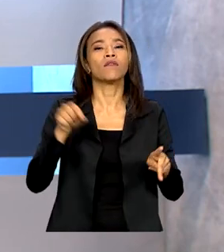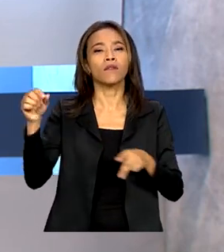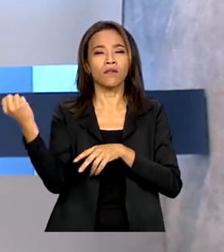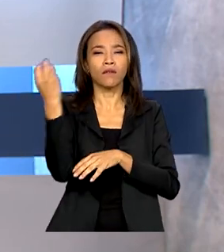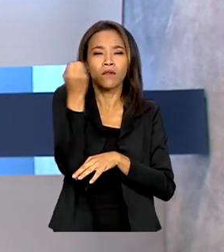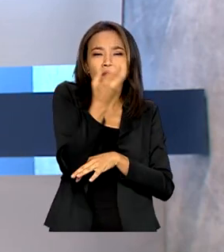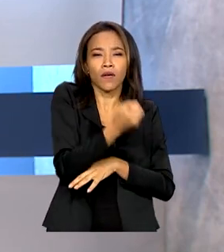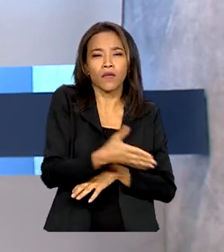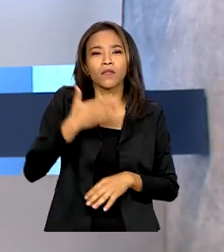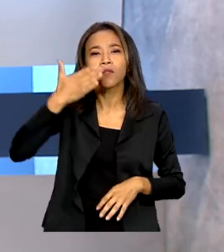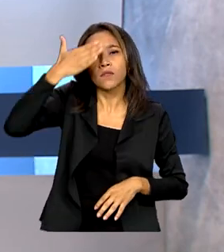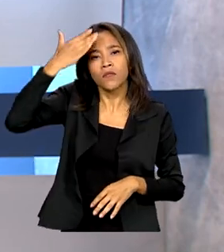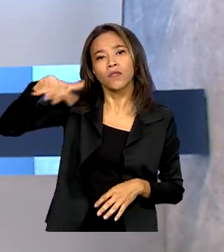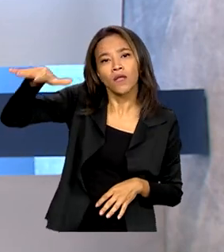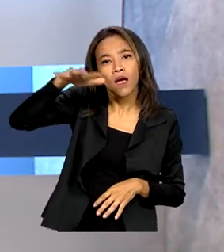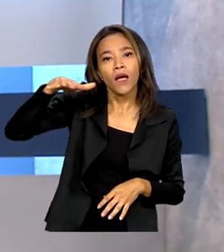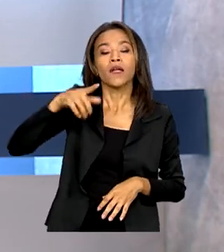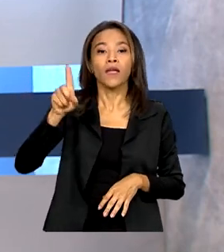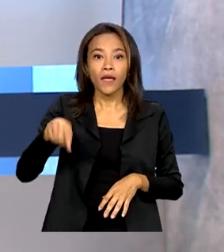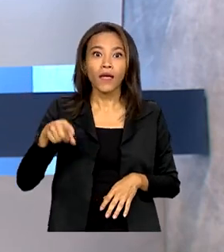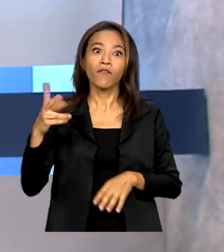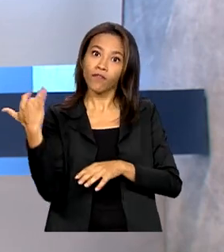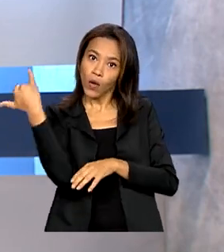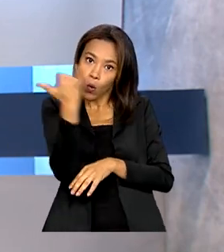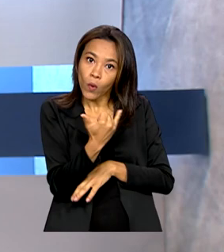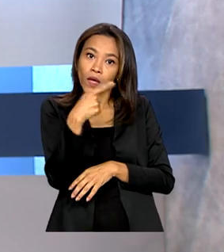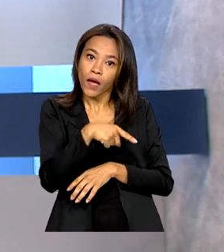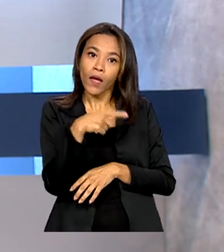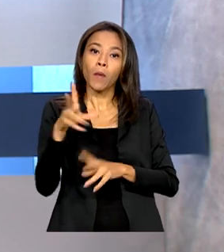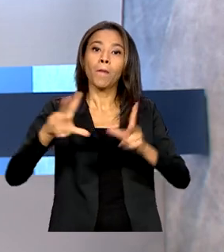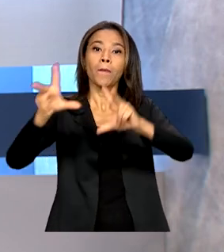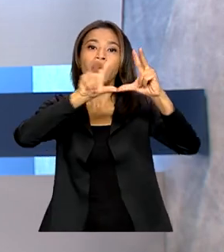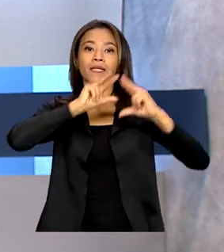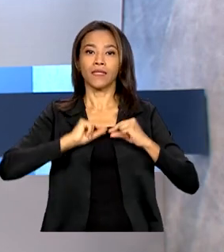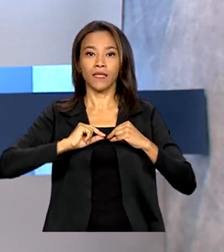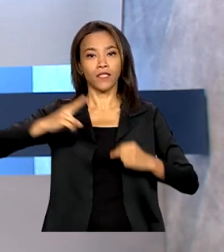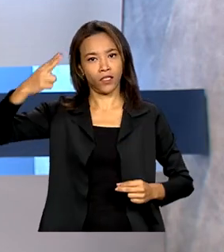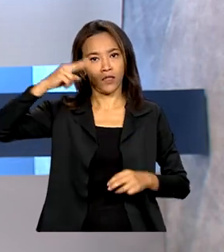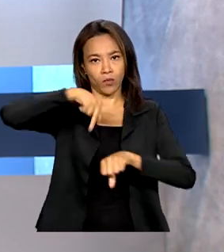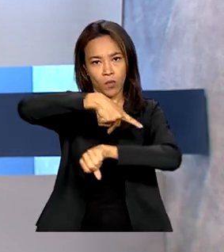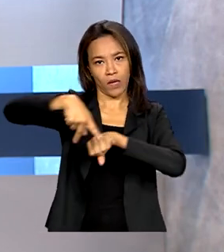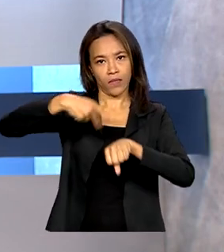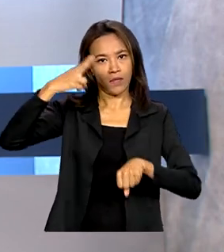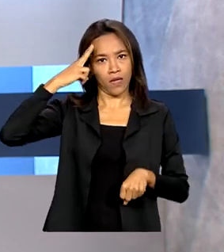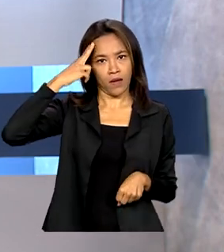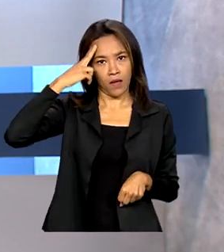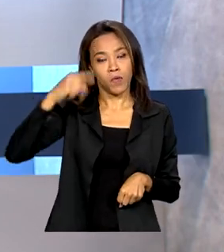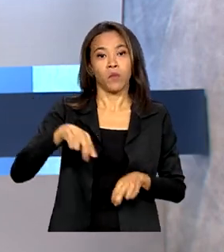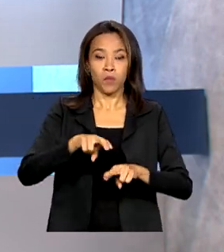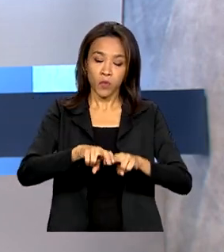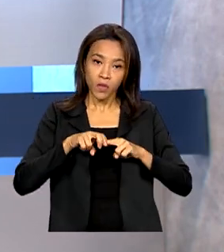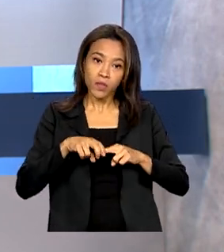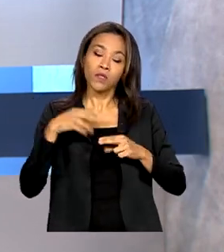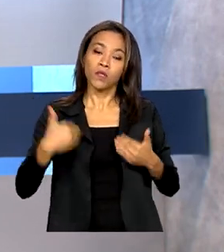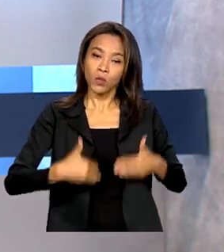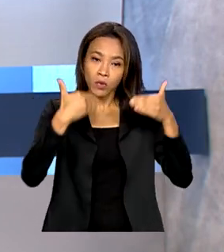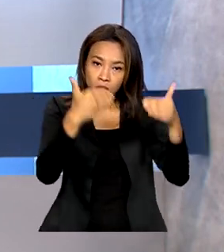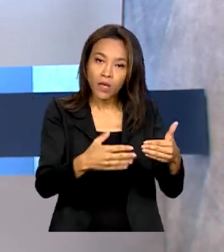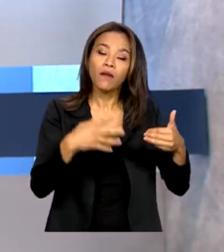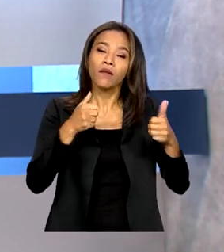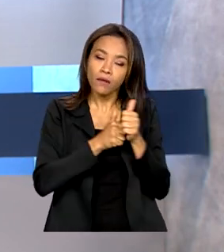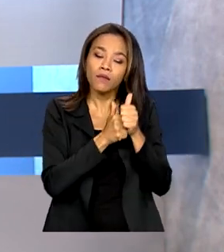informou que as joias eram presentes institucionais da Arábia Saudita e que, por isso, o Ministério adotaria as medidas